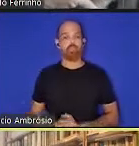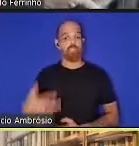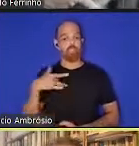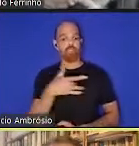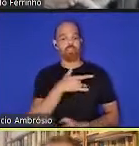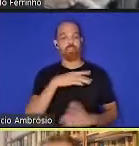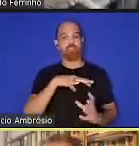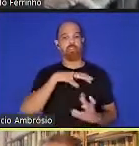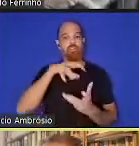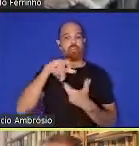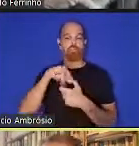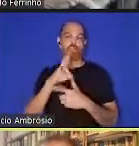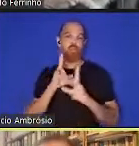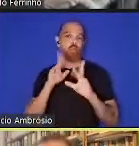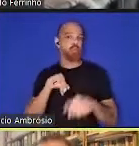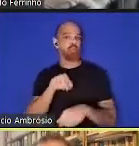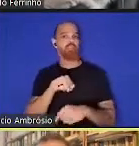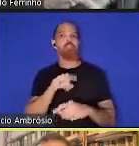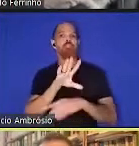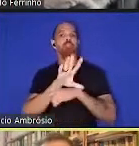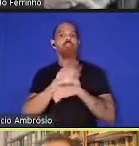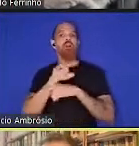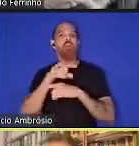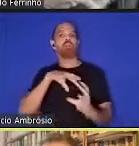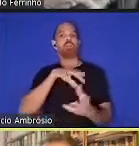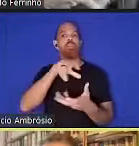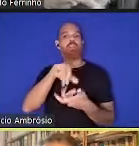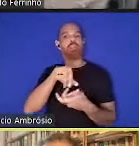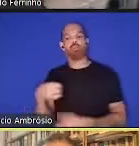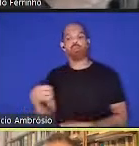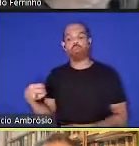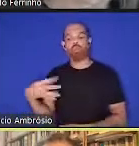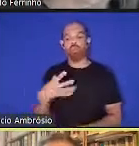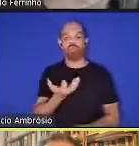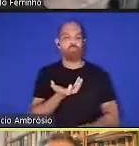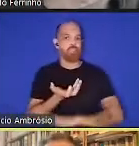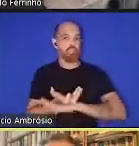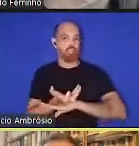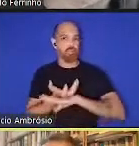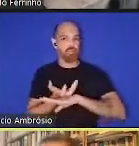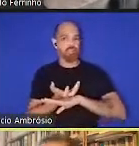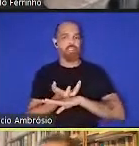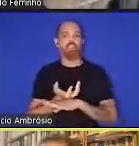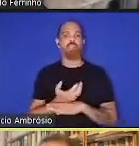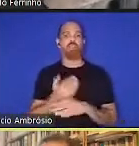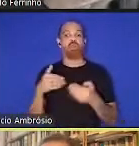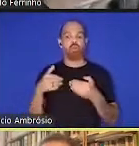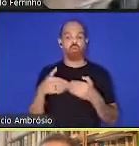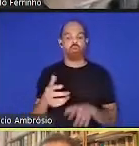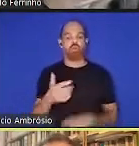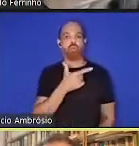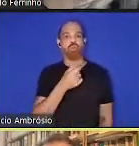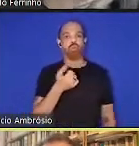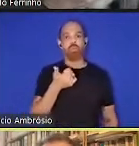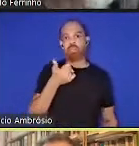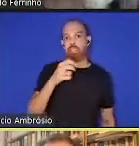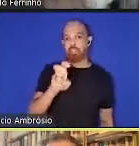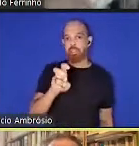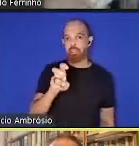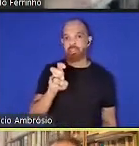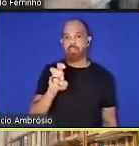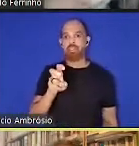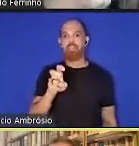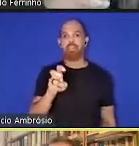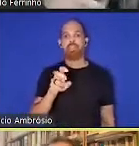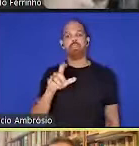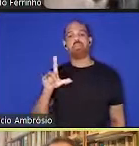essa foto da Terra, é uma nova disciplina, foi lançada em 2015, o Lancet